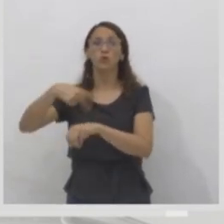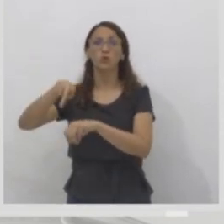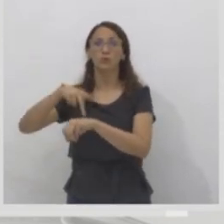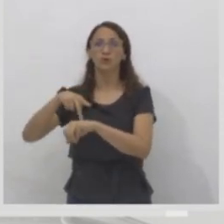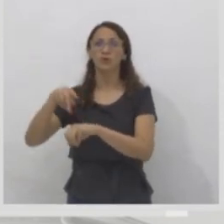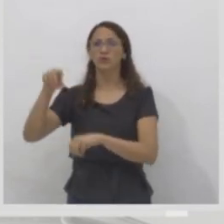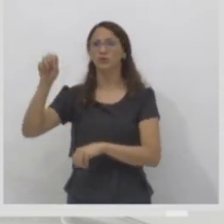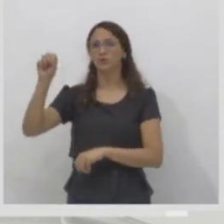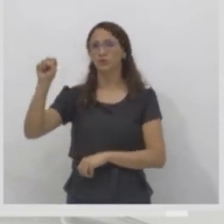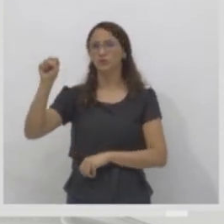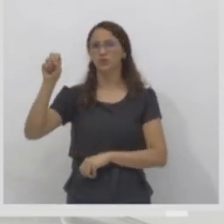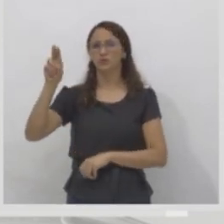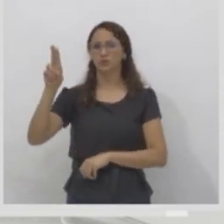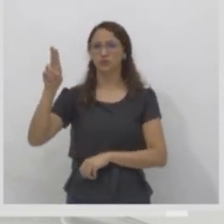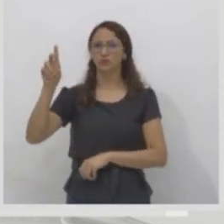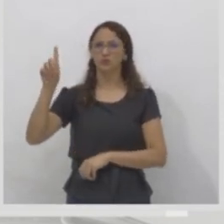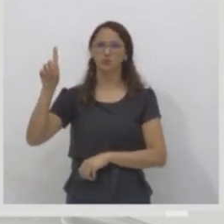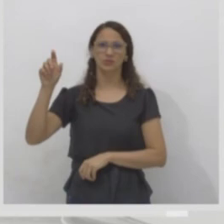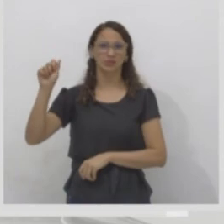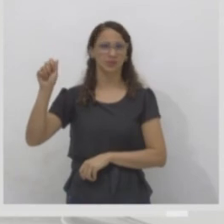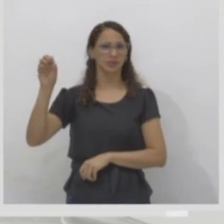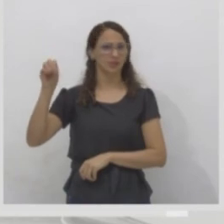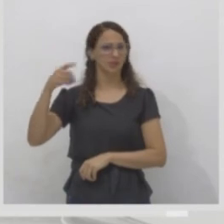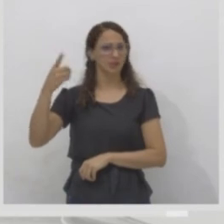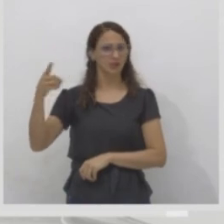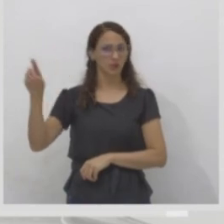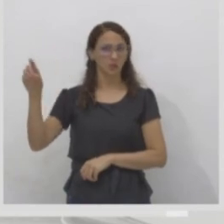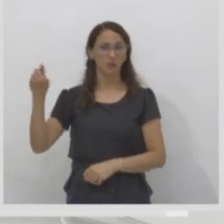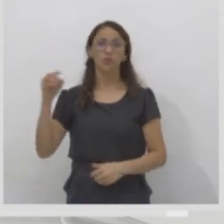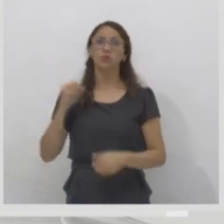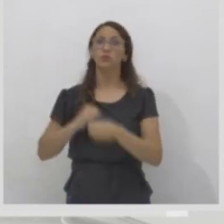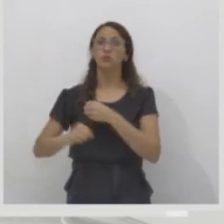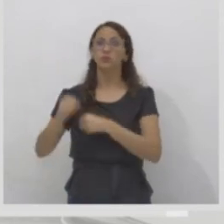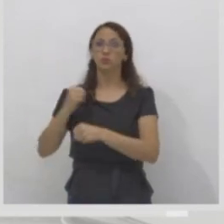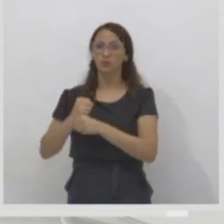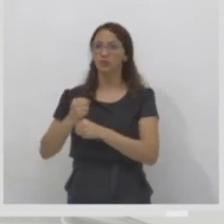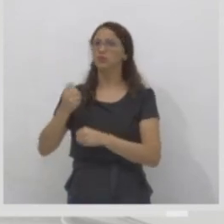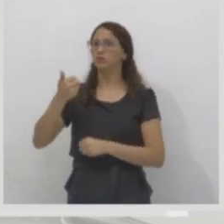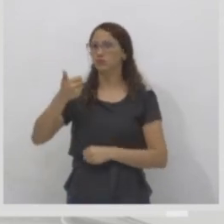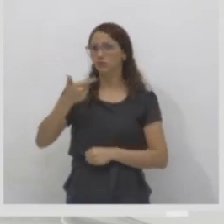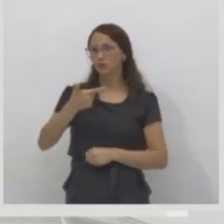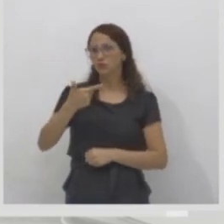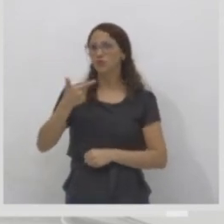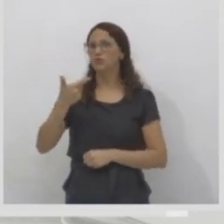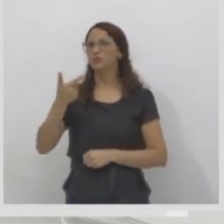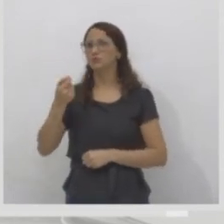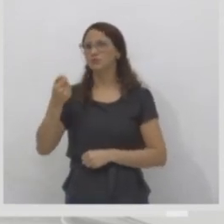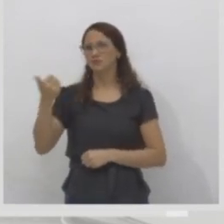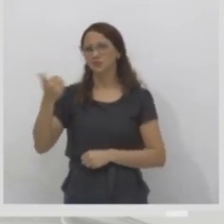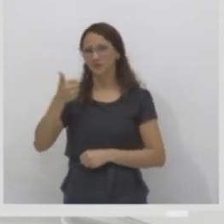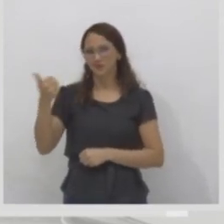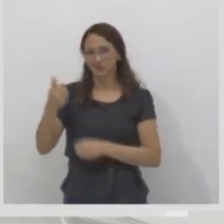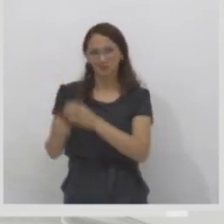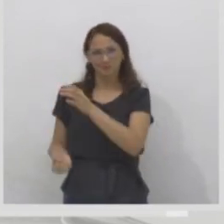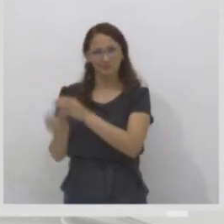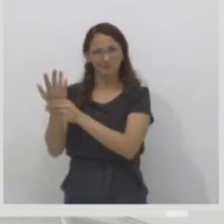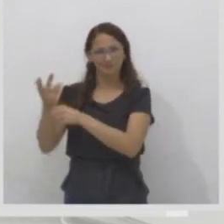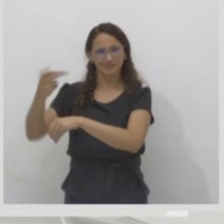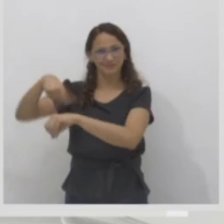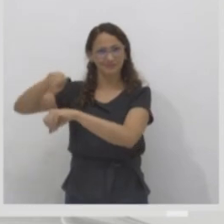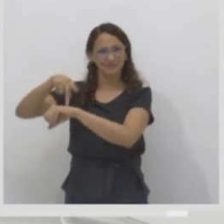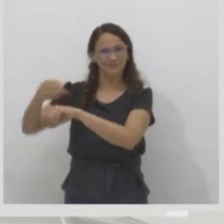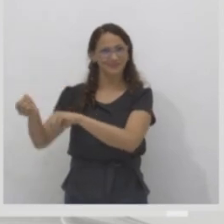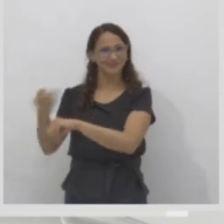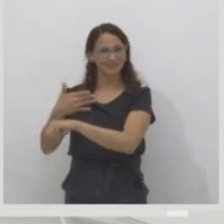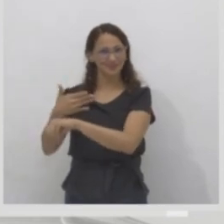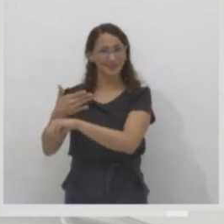foi criado em 2011, mas é cheio de conflitos também, e por isso também as pessoas fogem de lá.